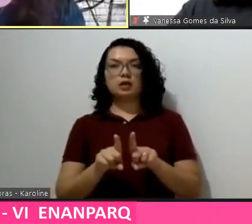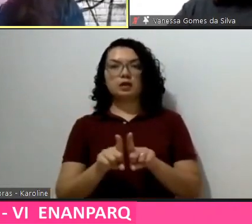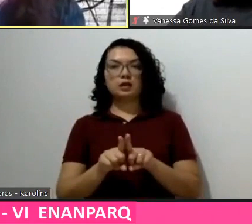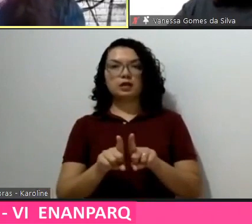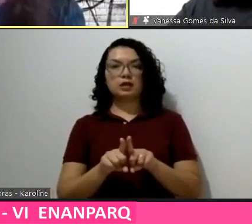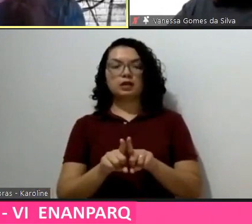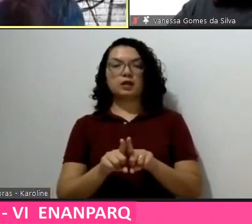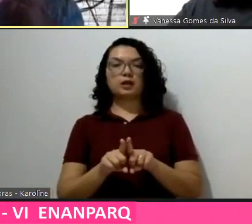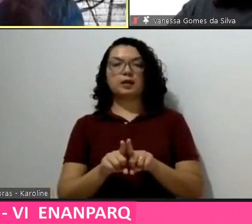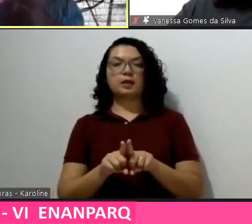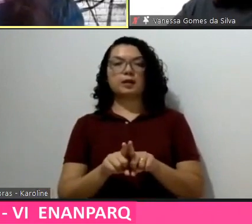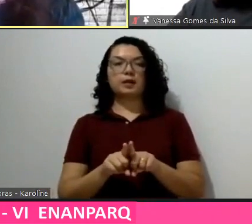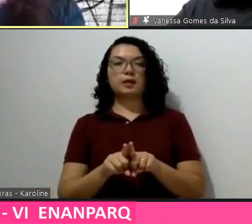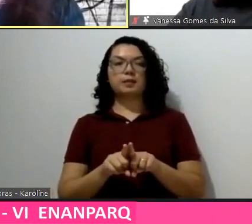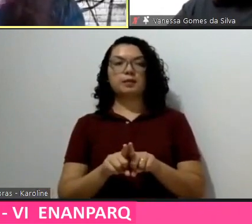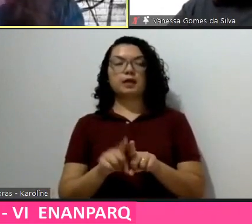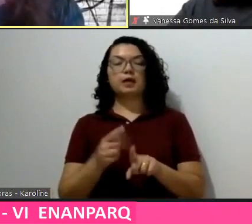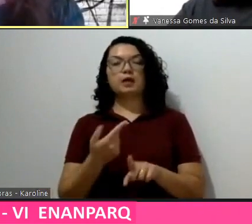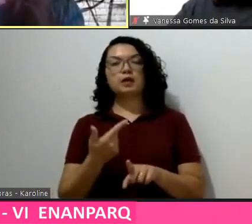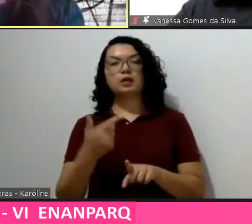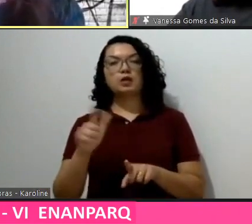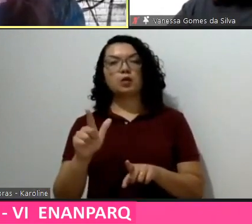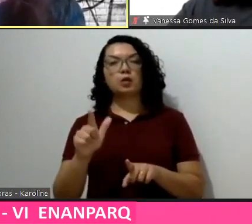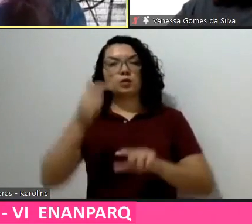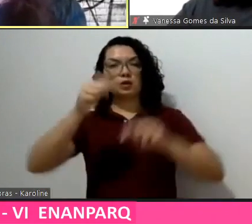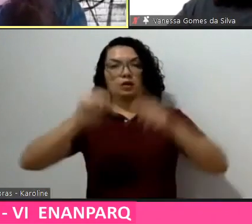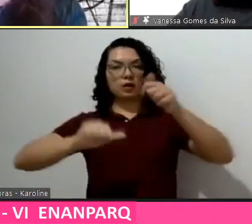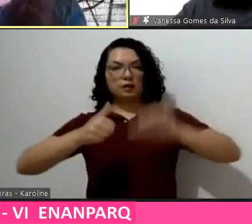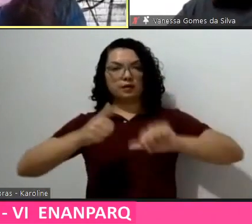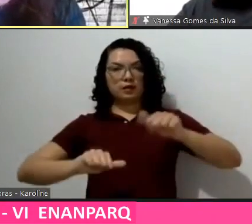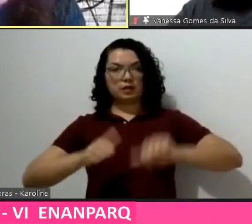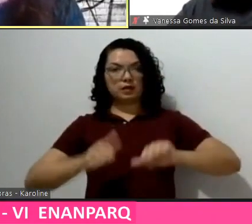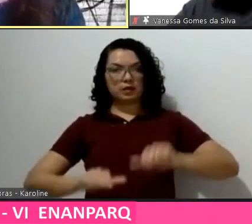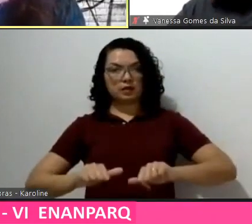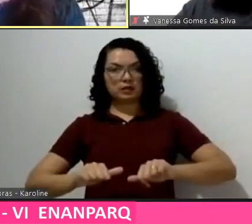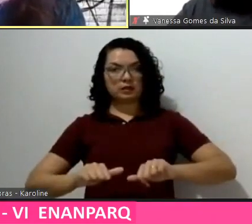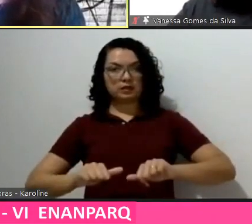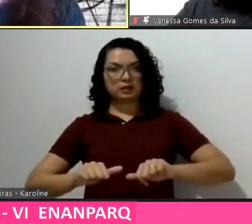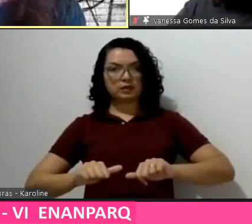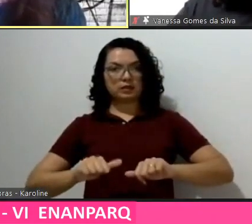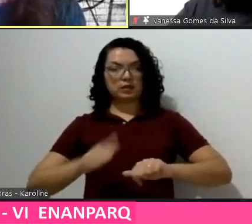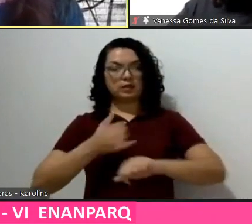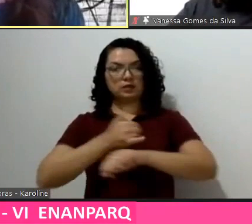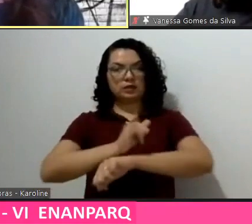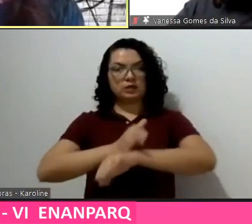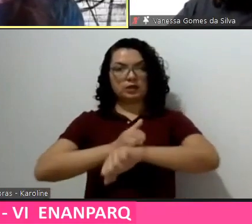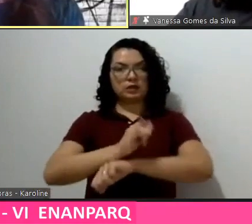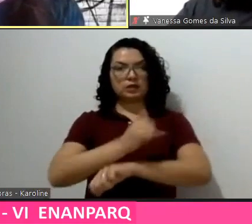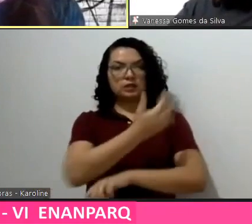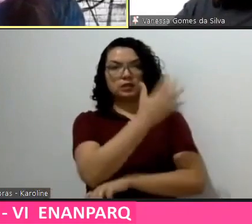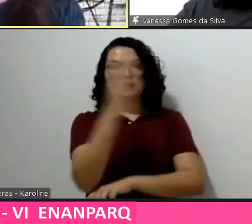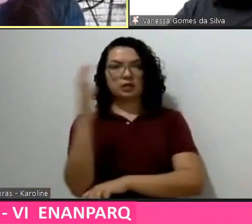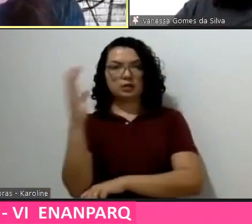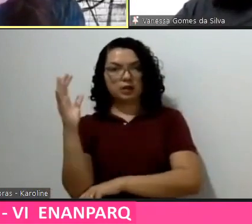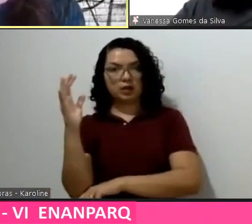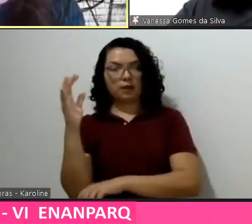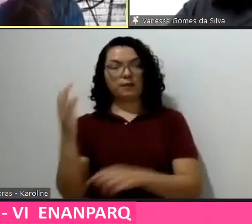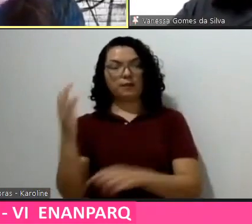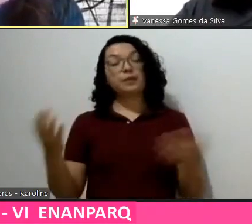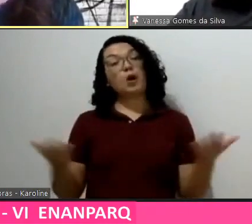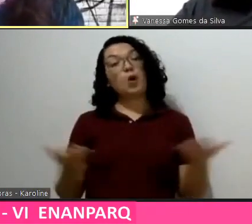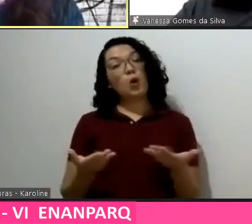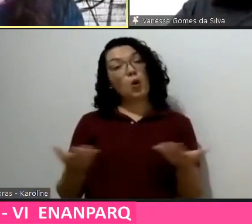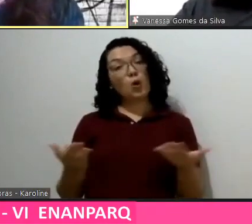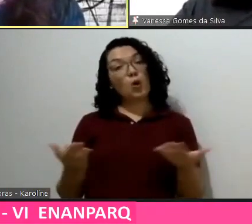Edificações e do BID em Avaliação Ambiental Estratégica. E o título da palestra da professora Vanessa